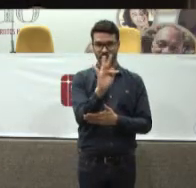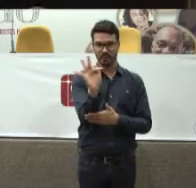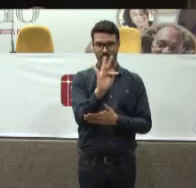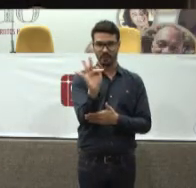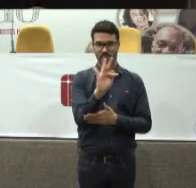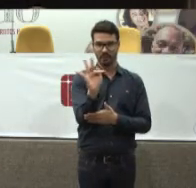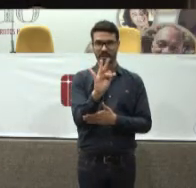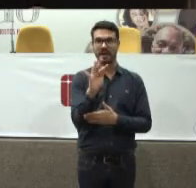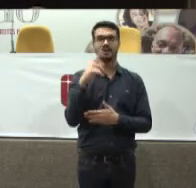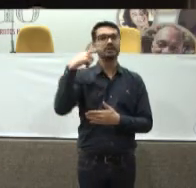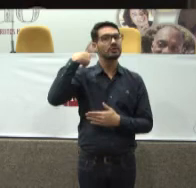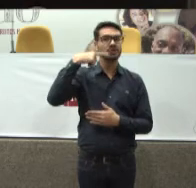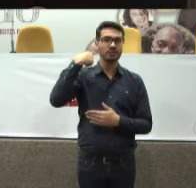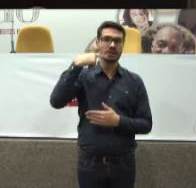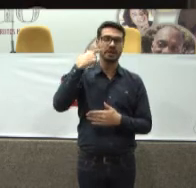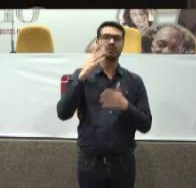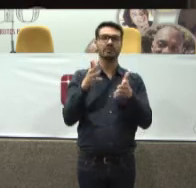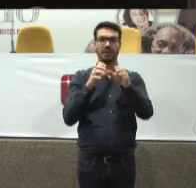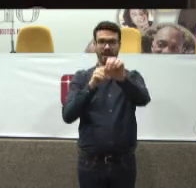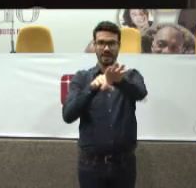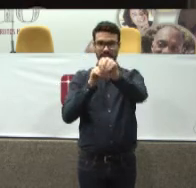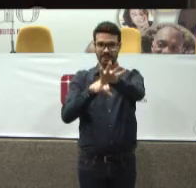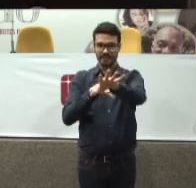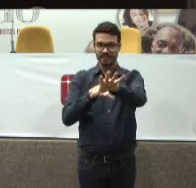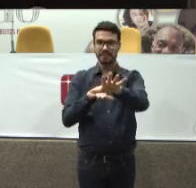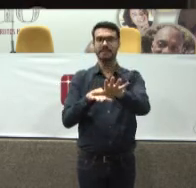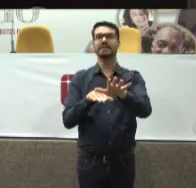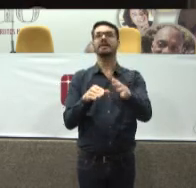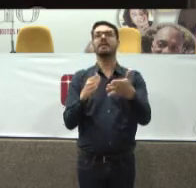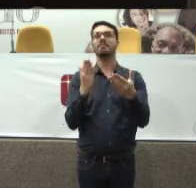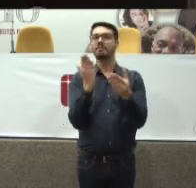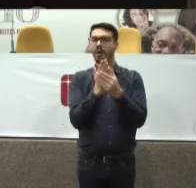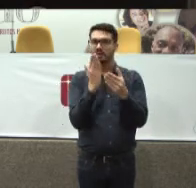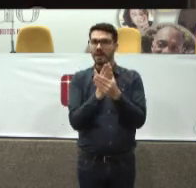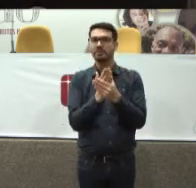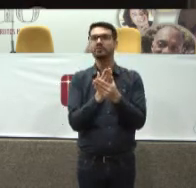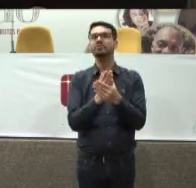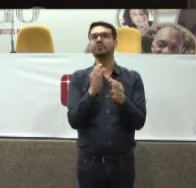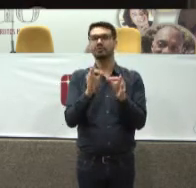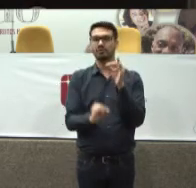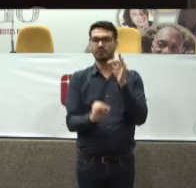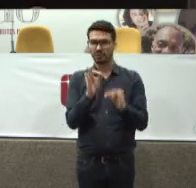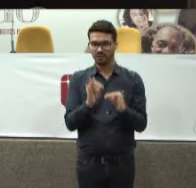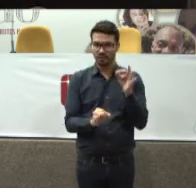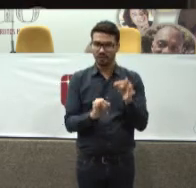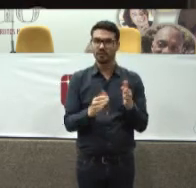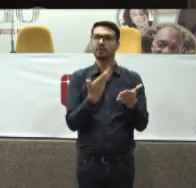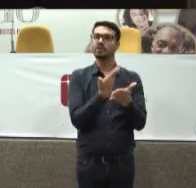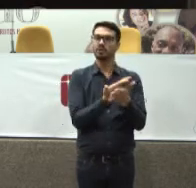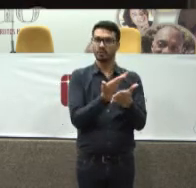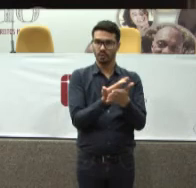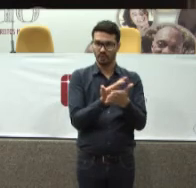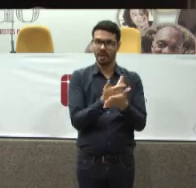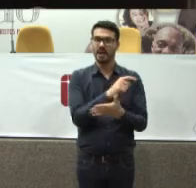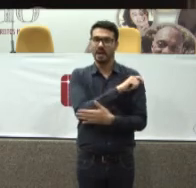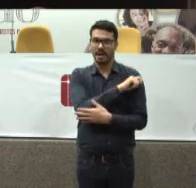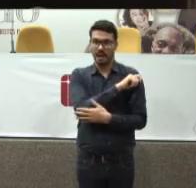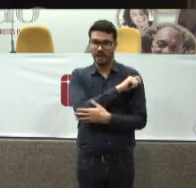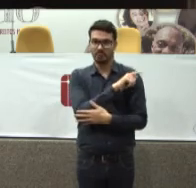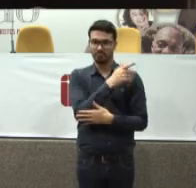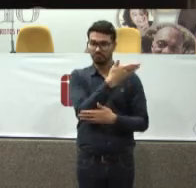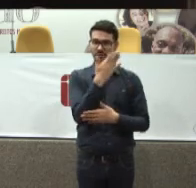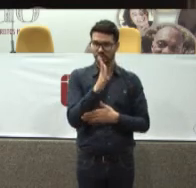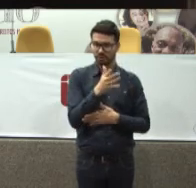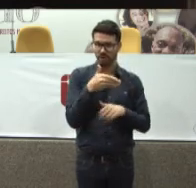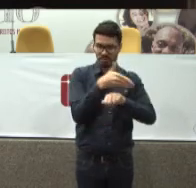Que já ensina lá A fazer ação judicial O estudante O estudante Já